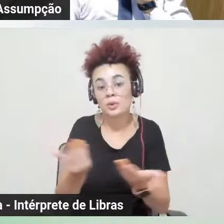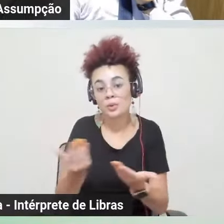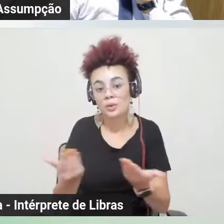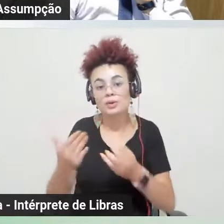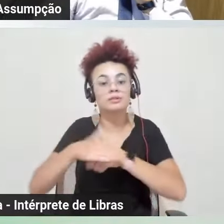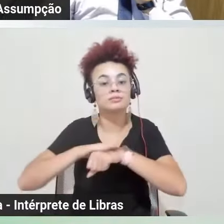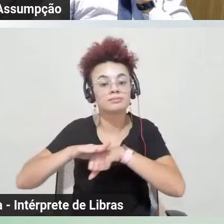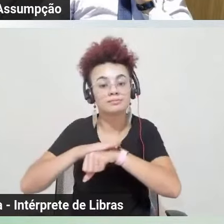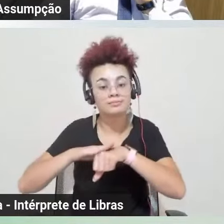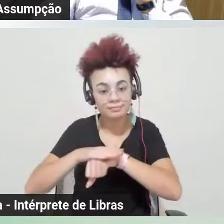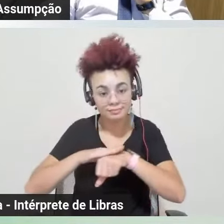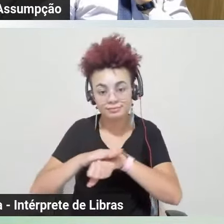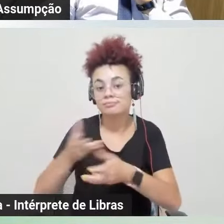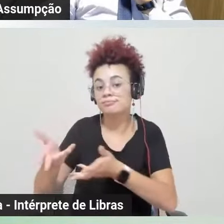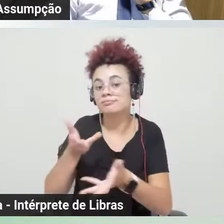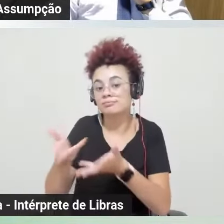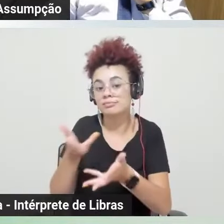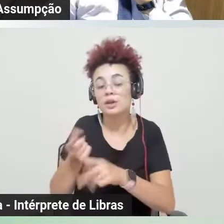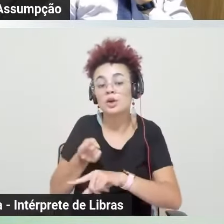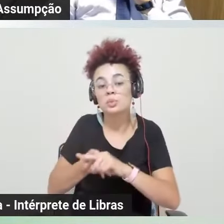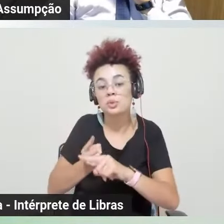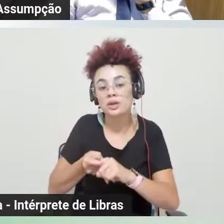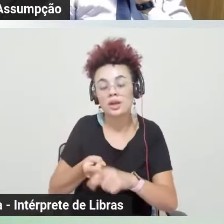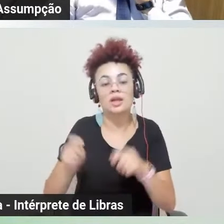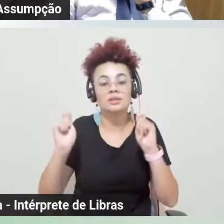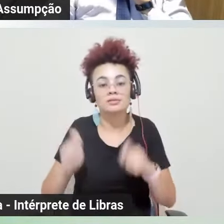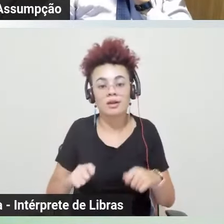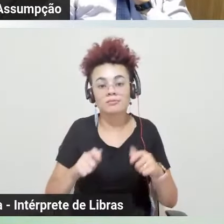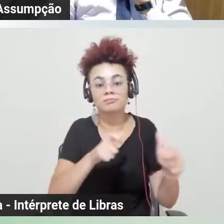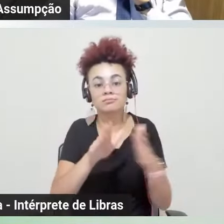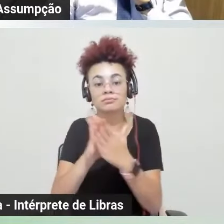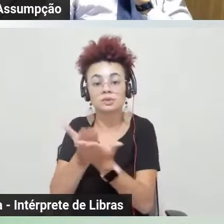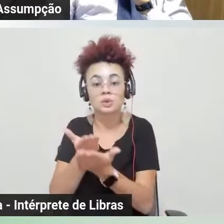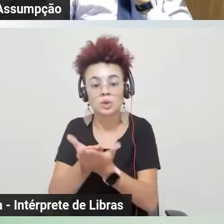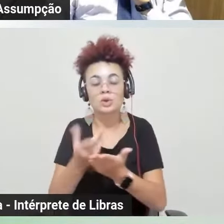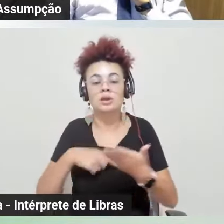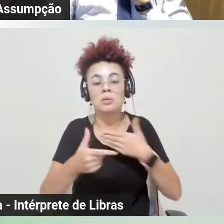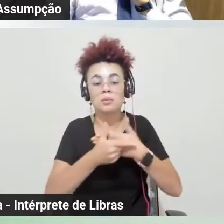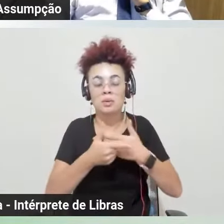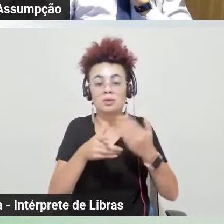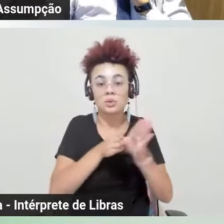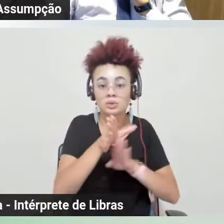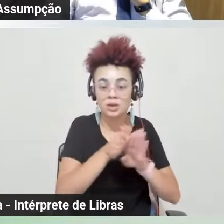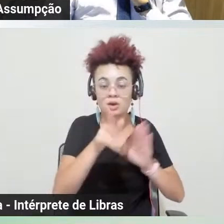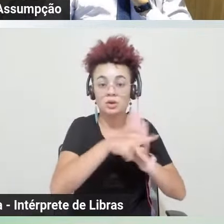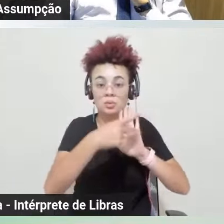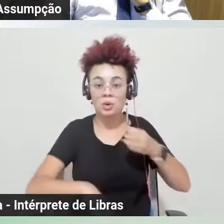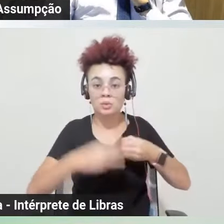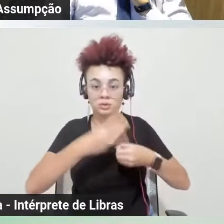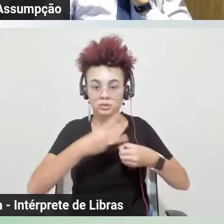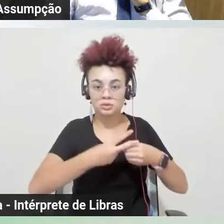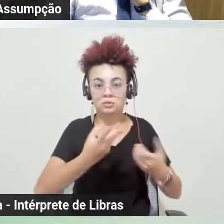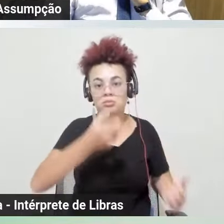ponte, para que as unidades escolares, no papel do Conselho, as do município, públicas e também as